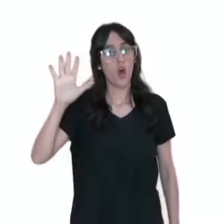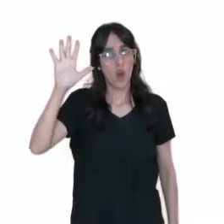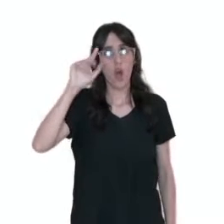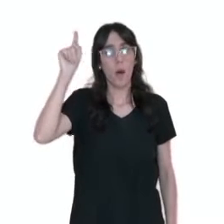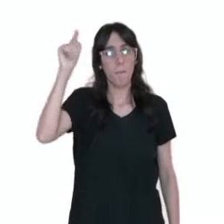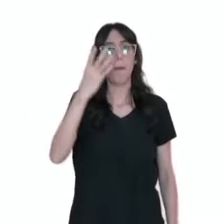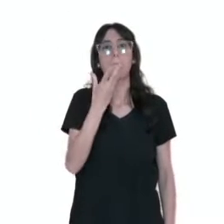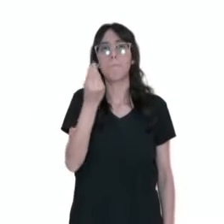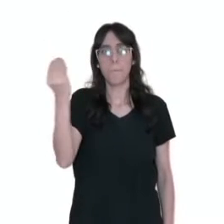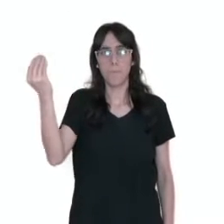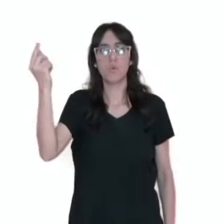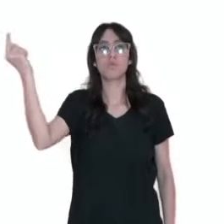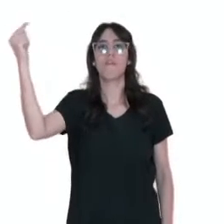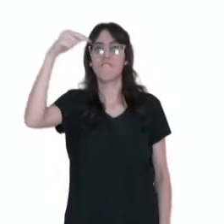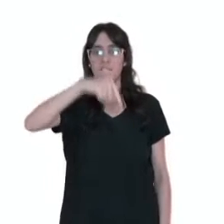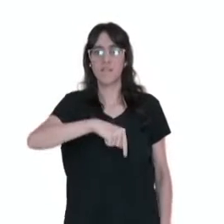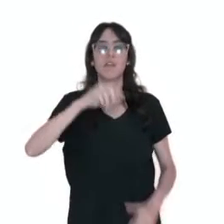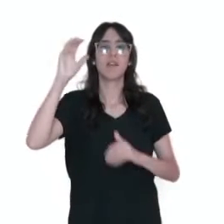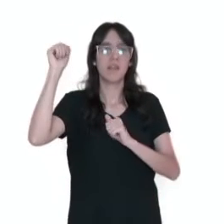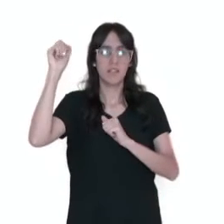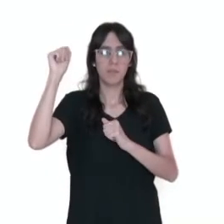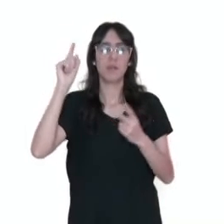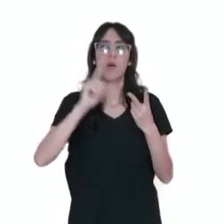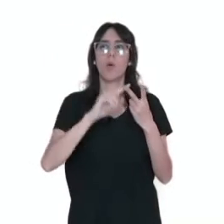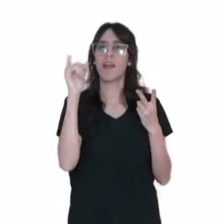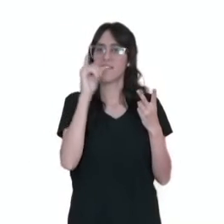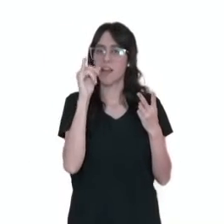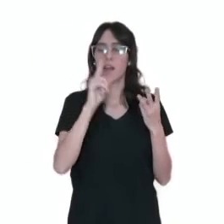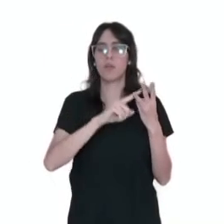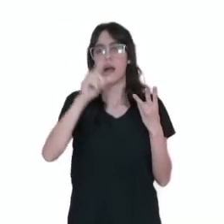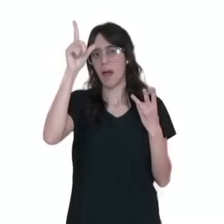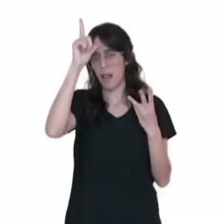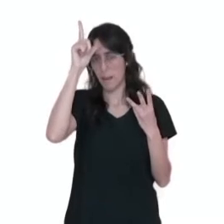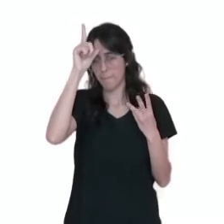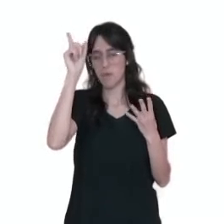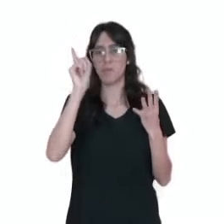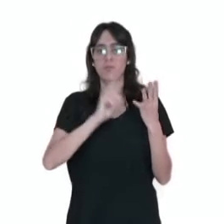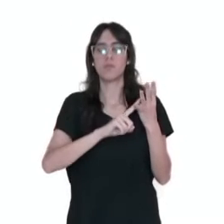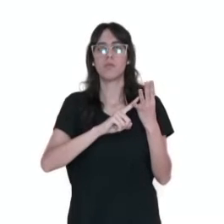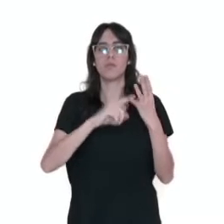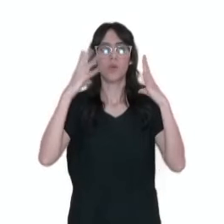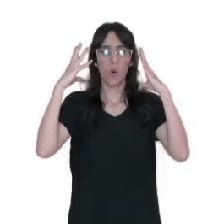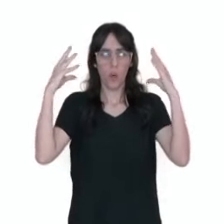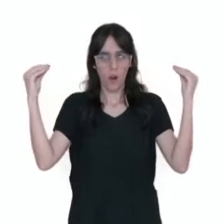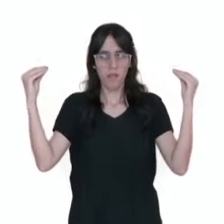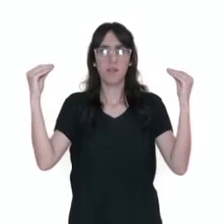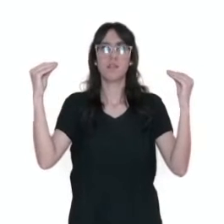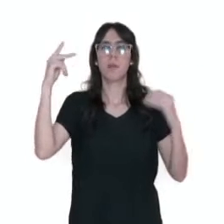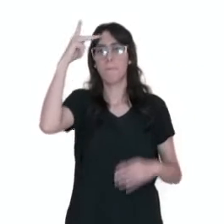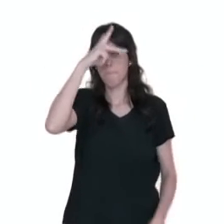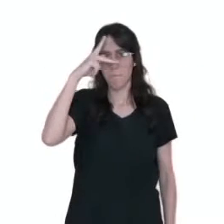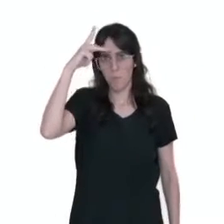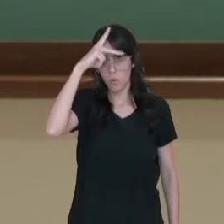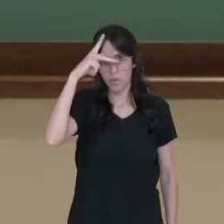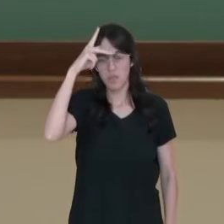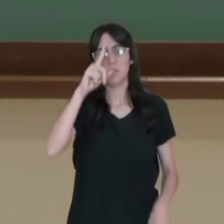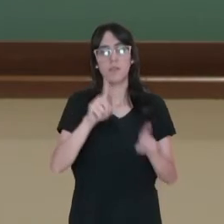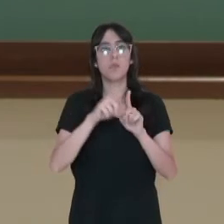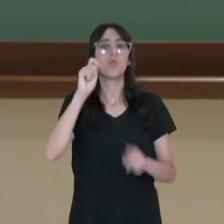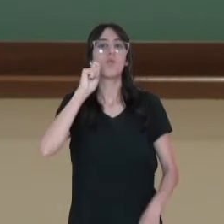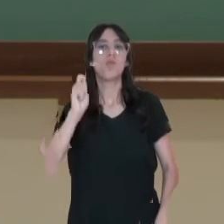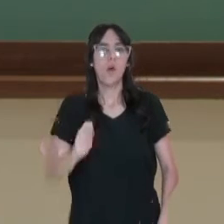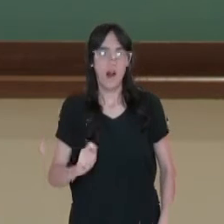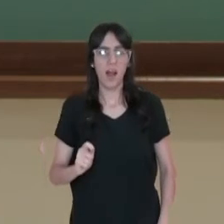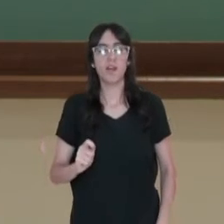como principalmente os espanhóis, italianos, alemães, holandeses, poloneses e ucranianos, que